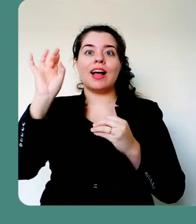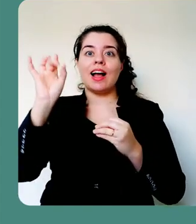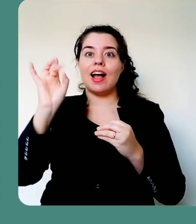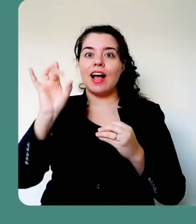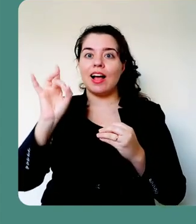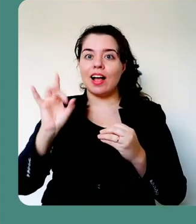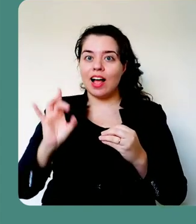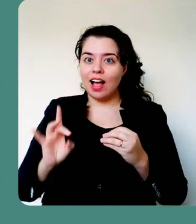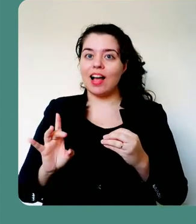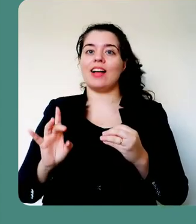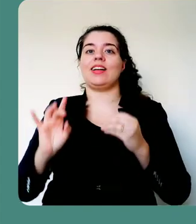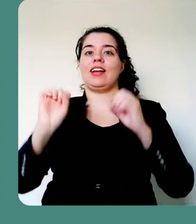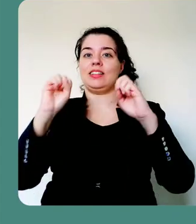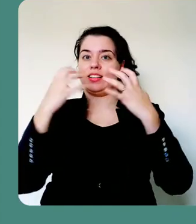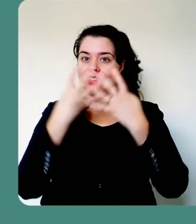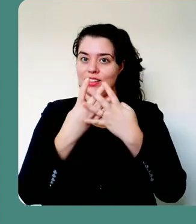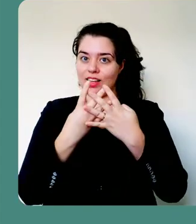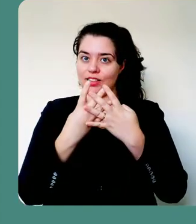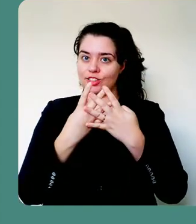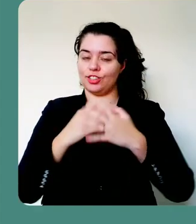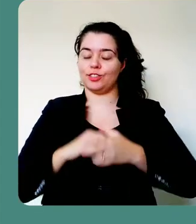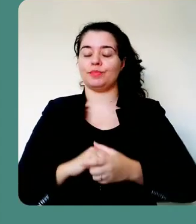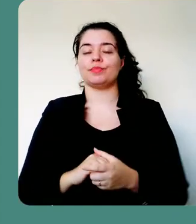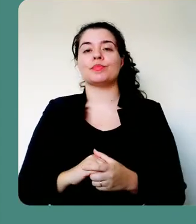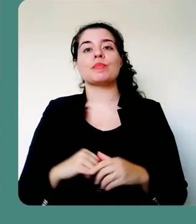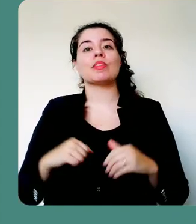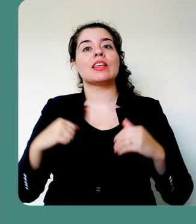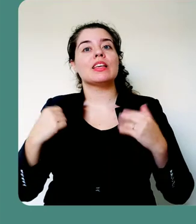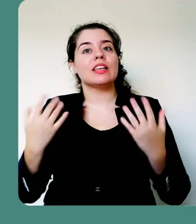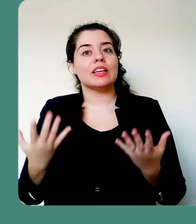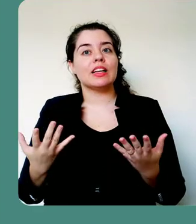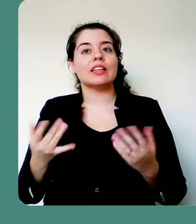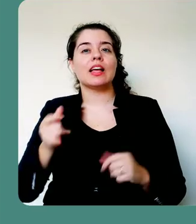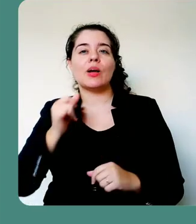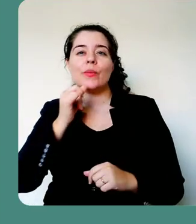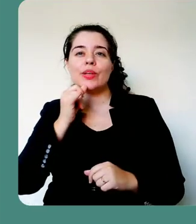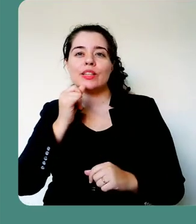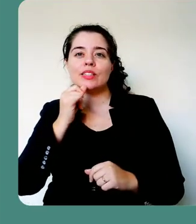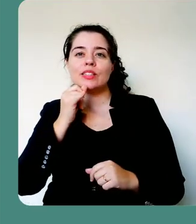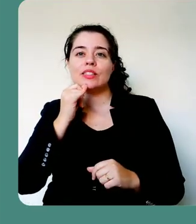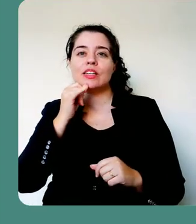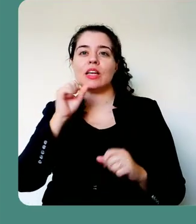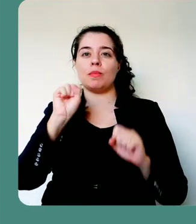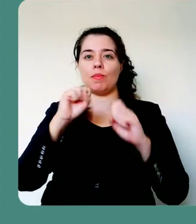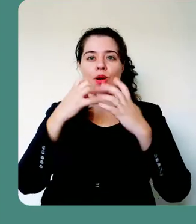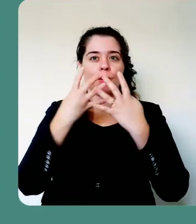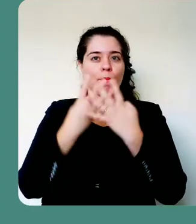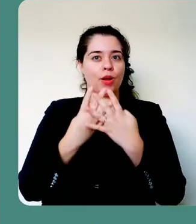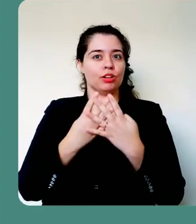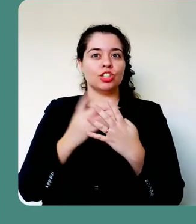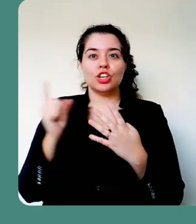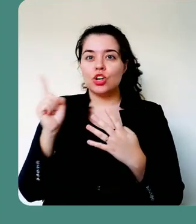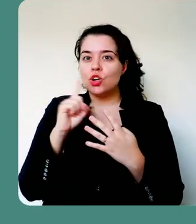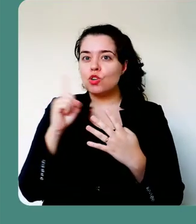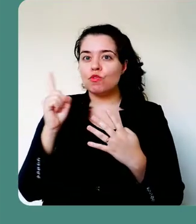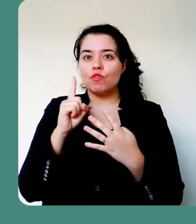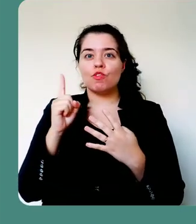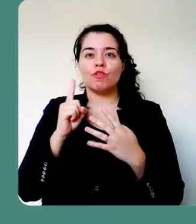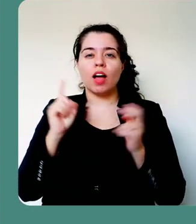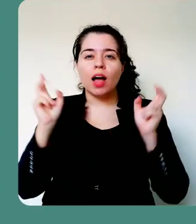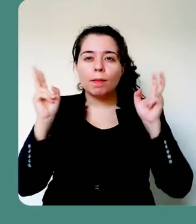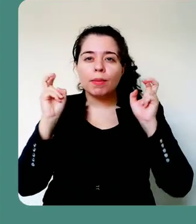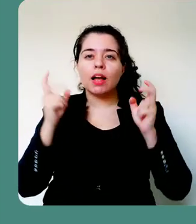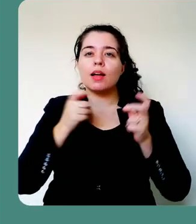slide específico. Então, o PowerPoint não vai fazer a gravação do áudio durante a transição de